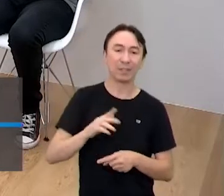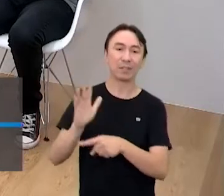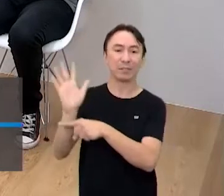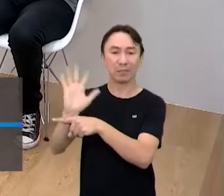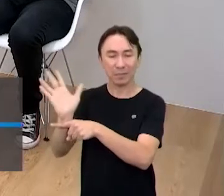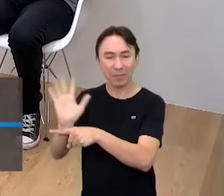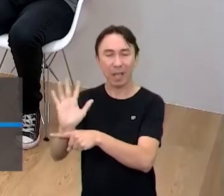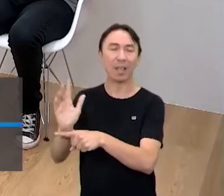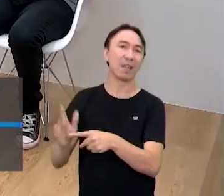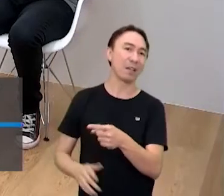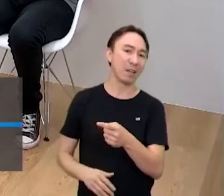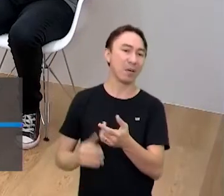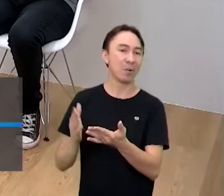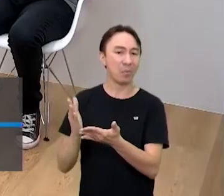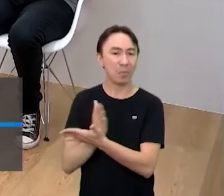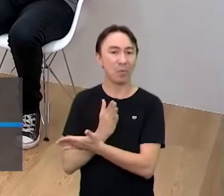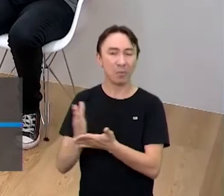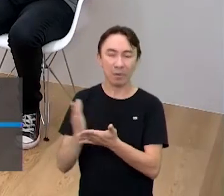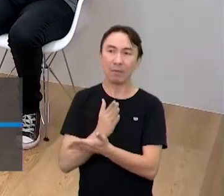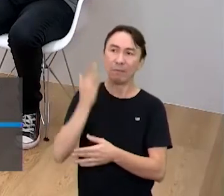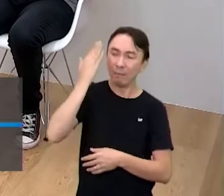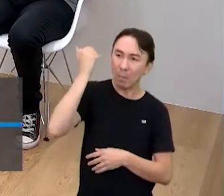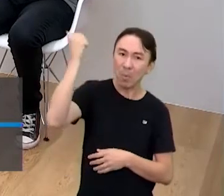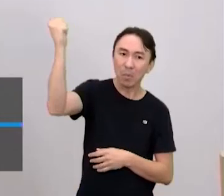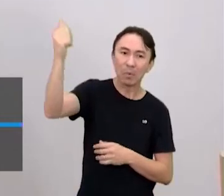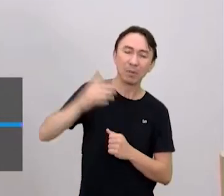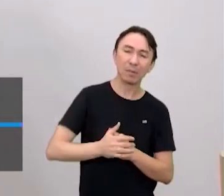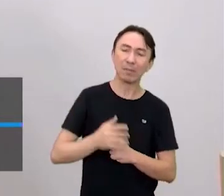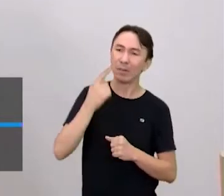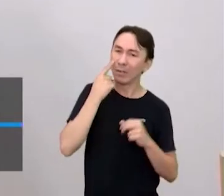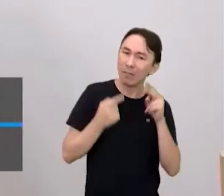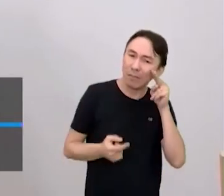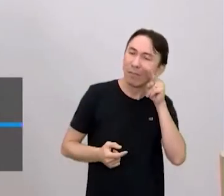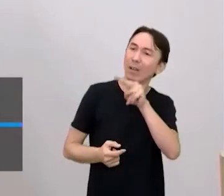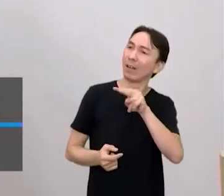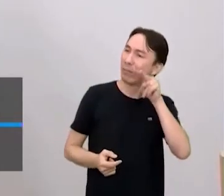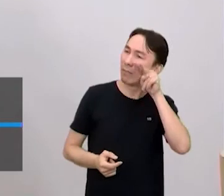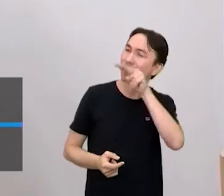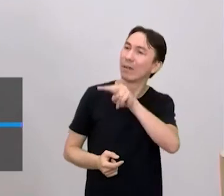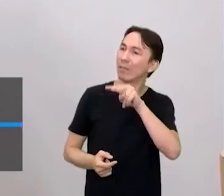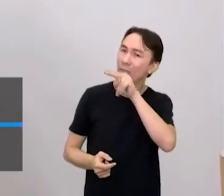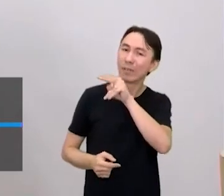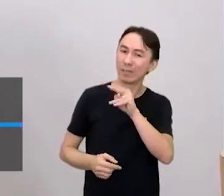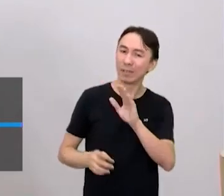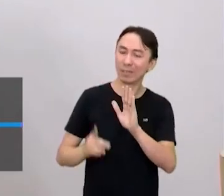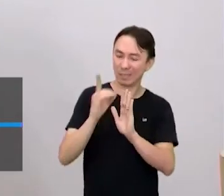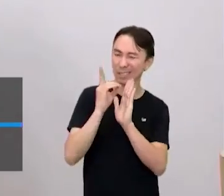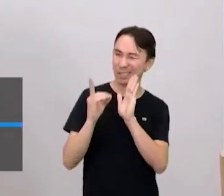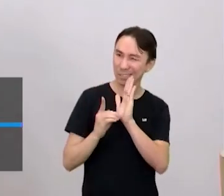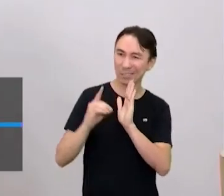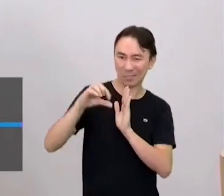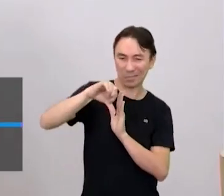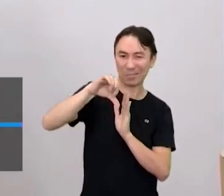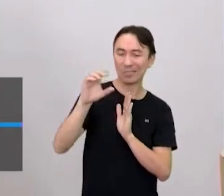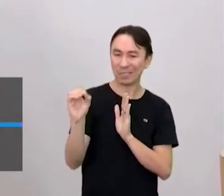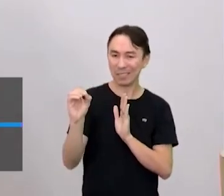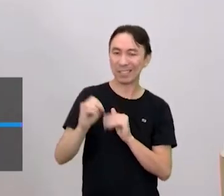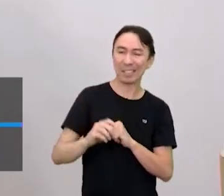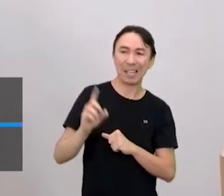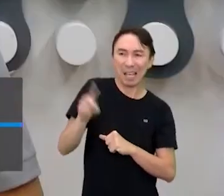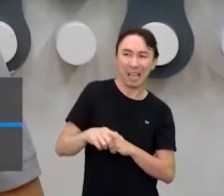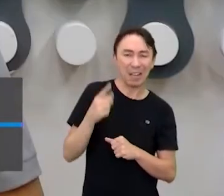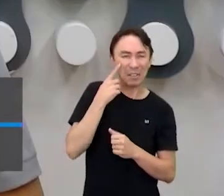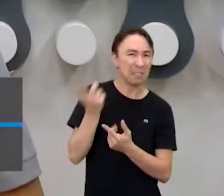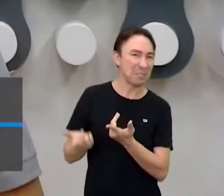cinéfilo. Então, a gente via lá nos anos 90 algumas coisas, mas era meio folclore, assim, era uma coisa meio...